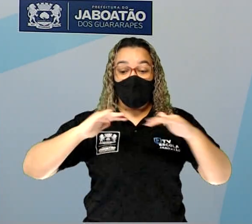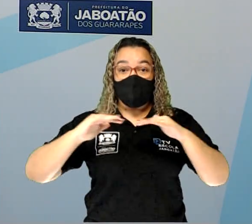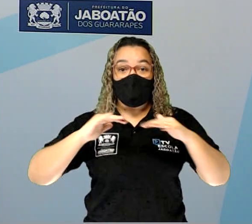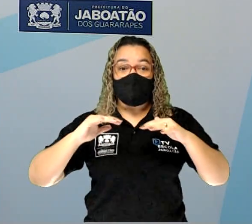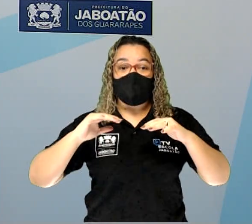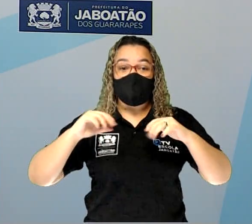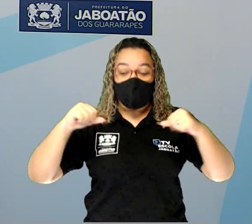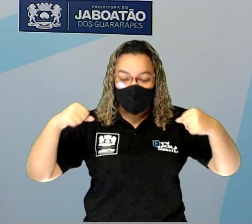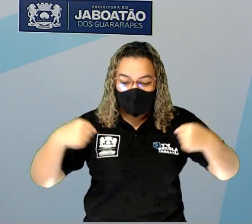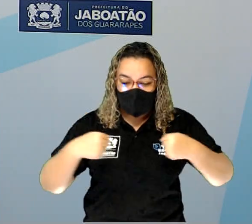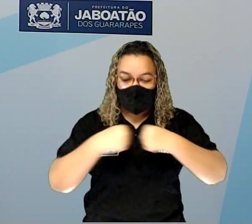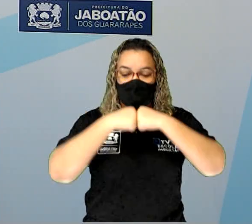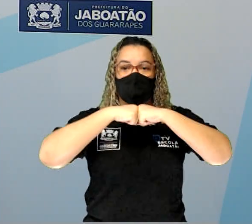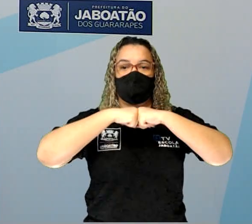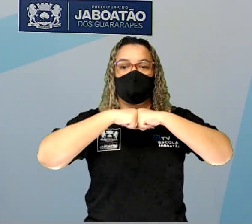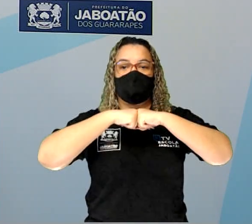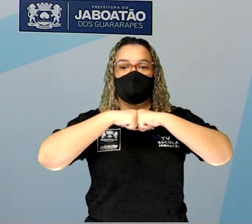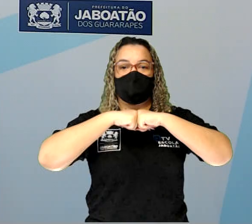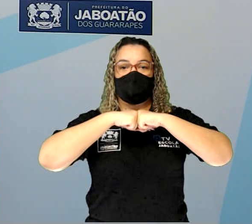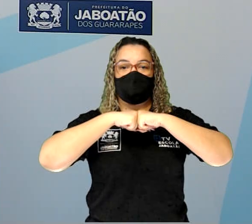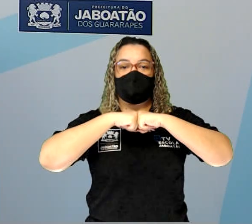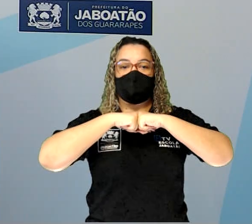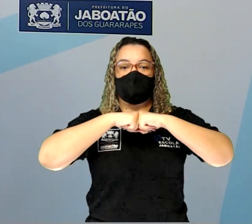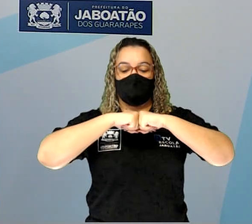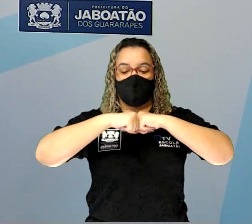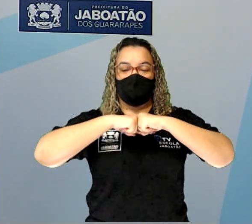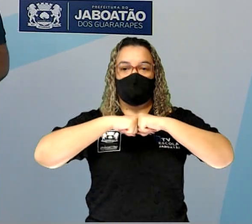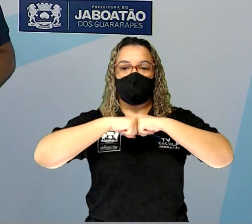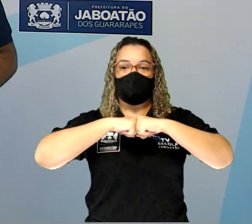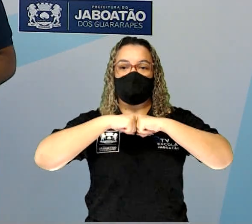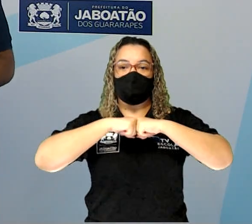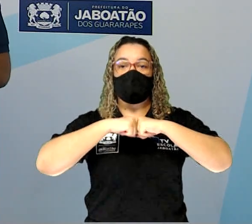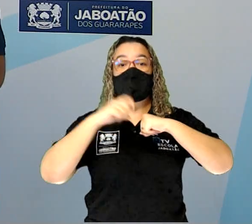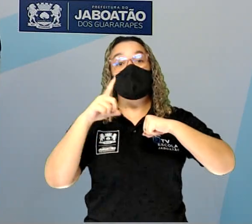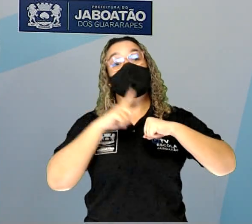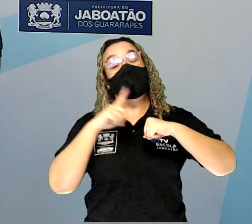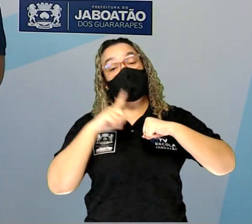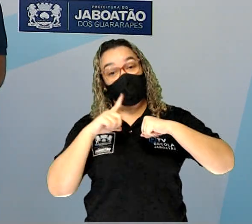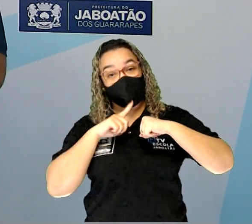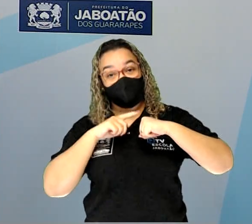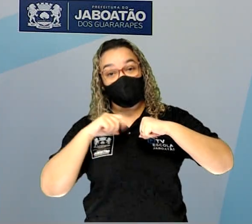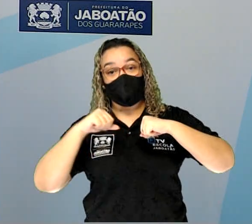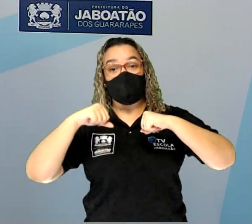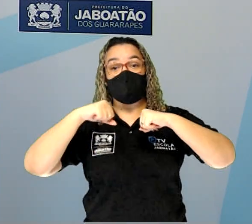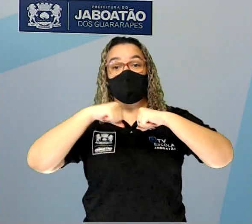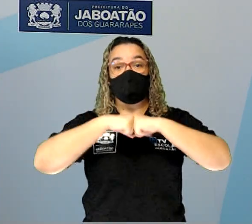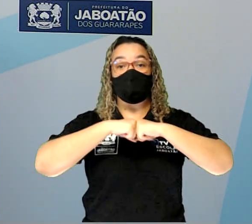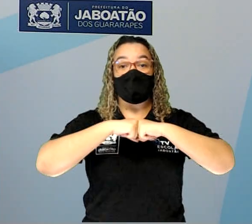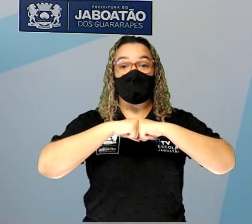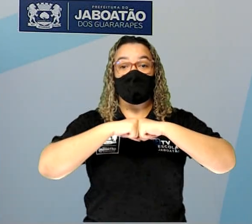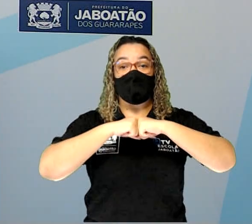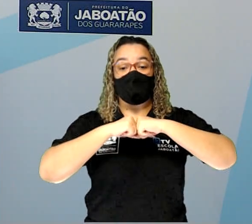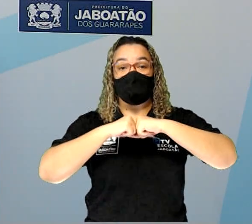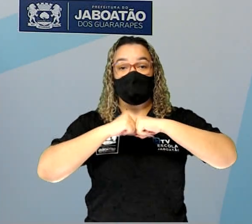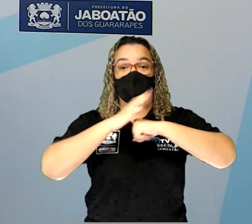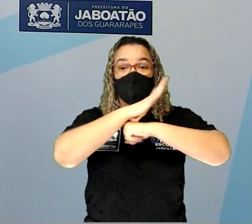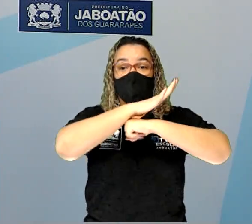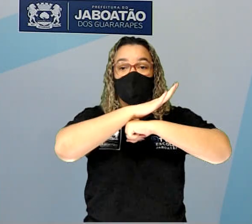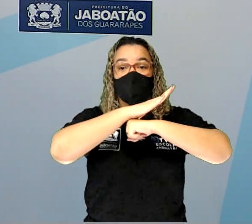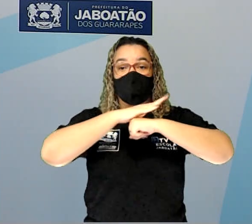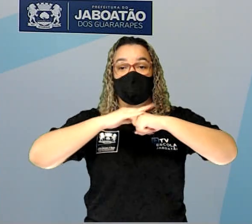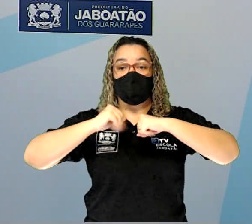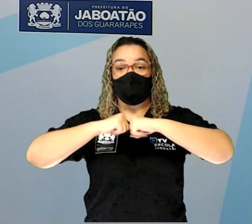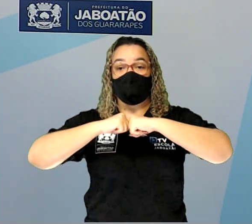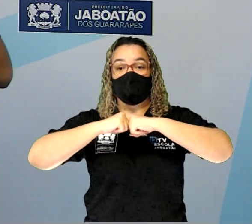convergente. Tem hora que esses blocos de rocha vão passar um ao lado do